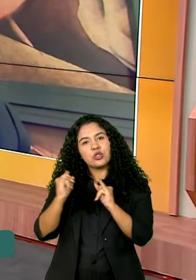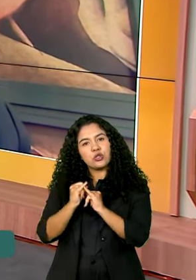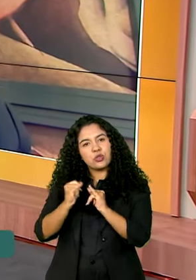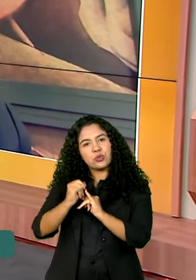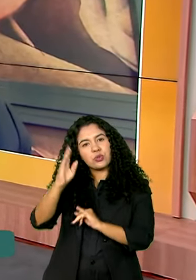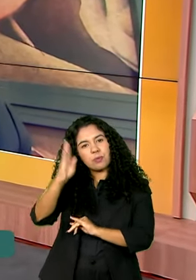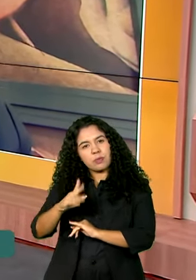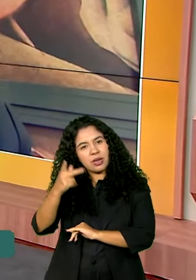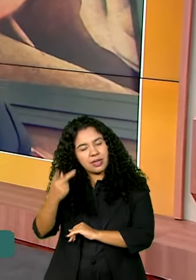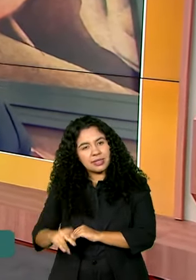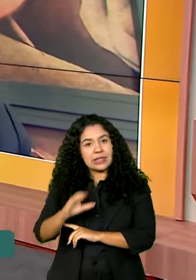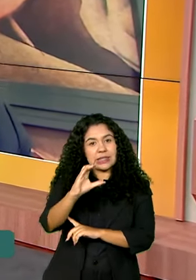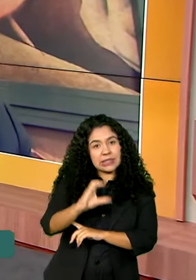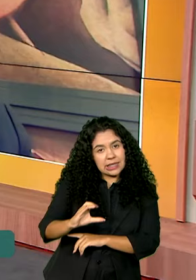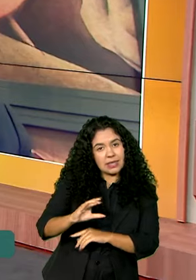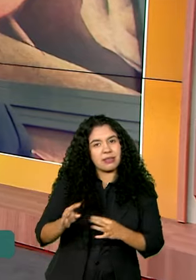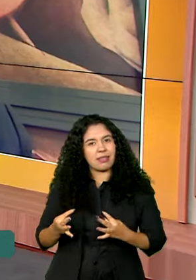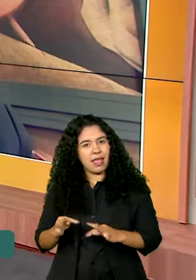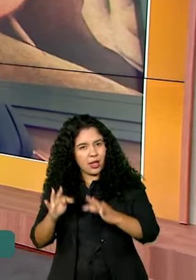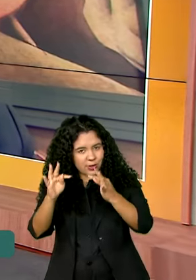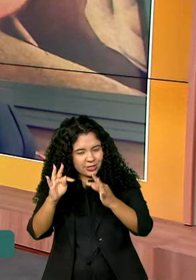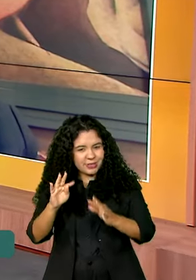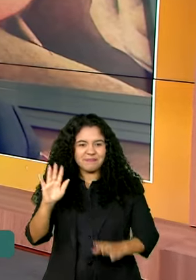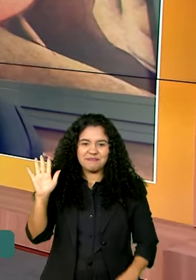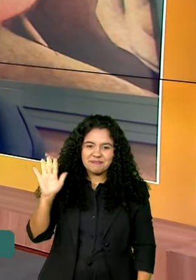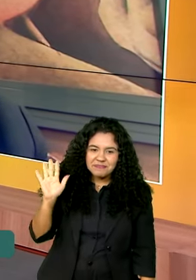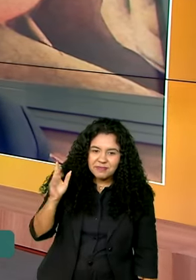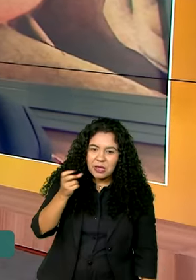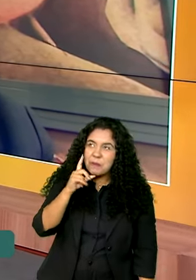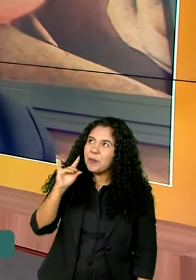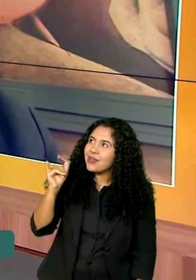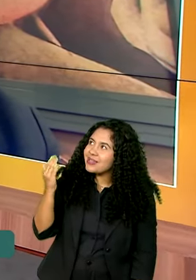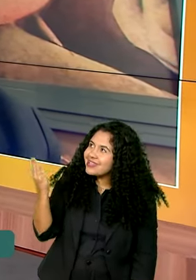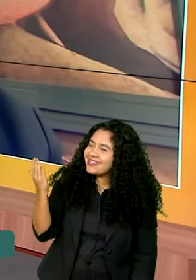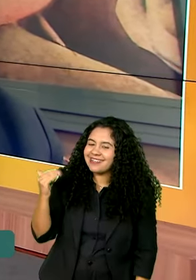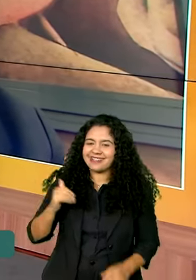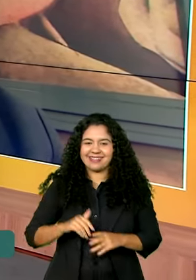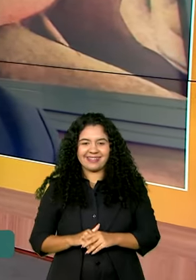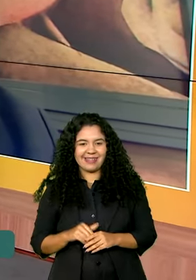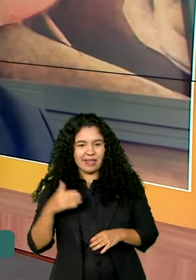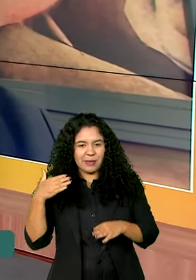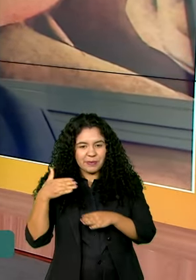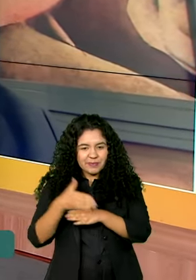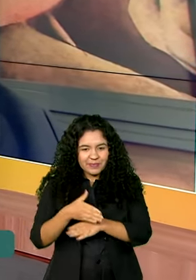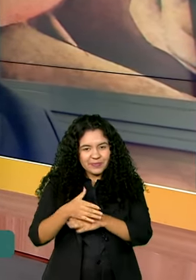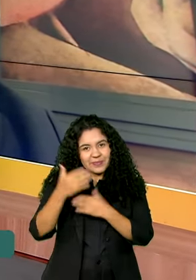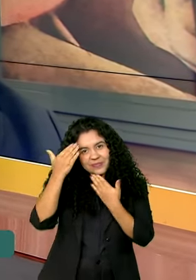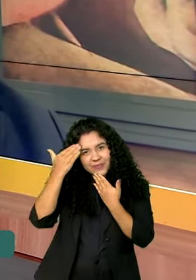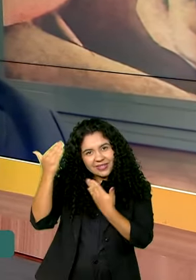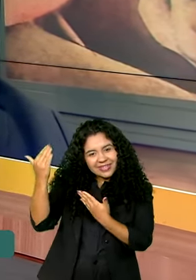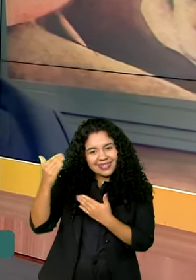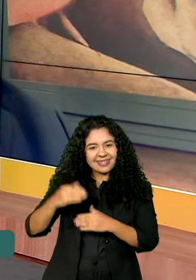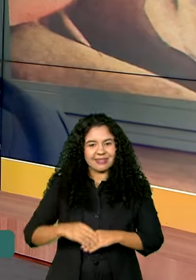em Ciência e Tecnologia. Muito bom dia, diretor. Obrigado por participar do Brasil em Dia.